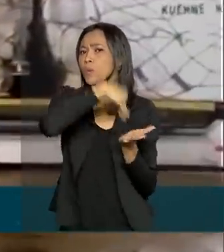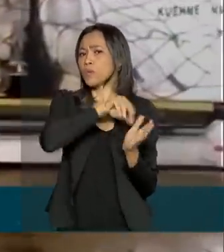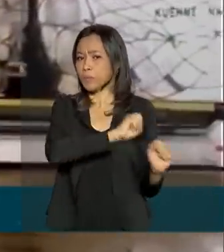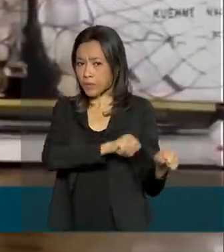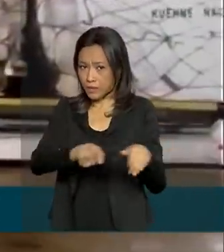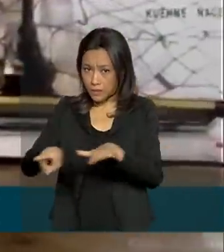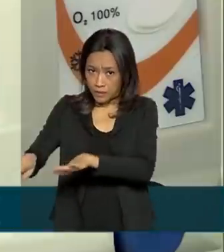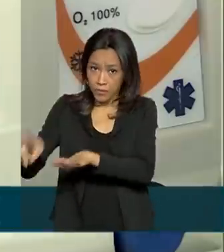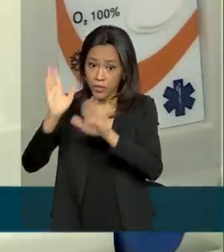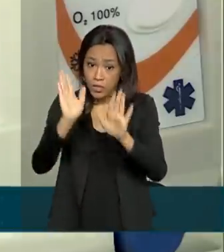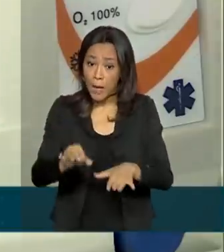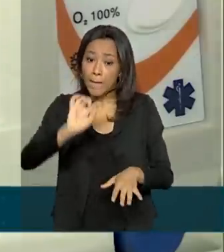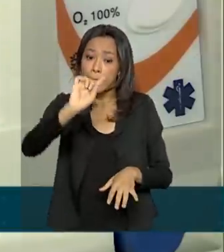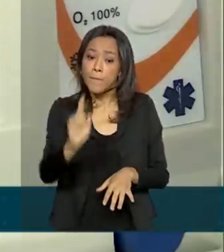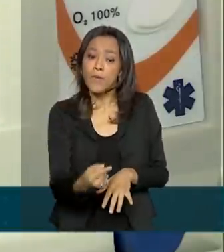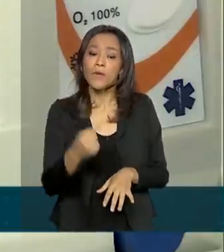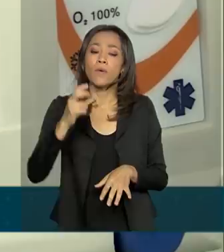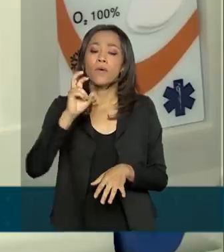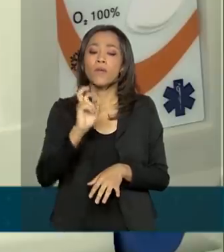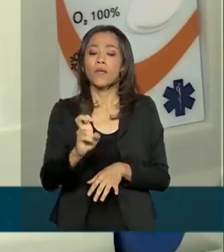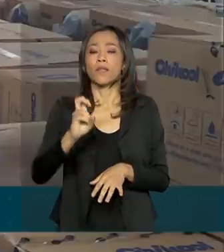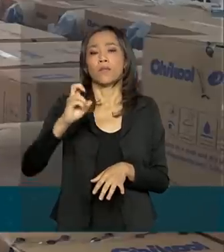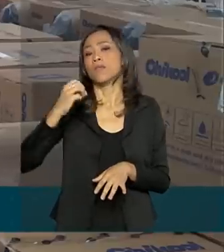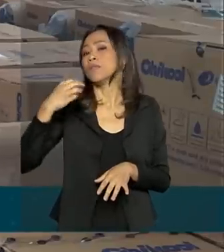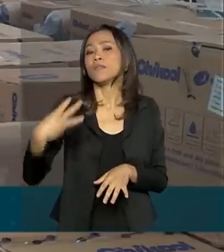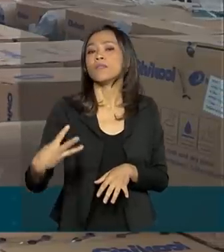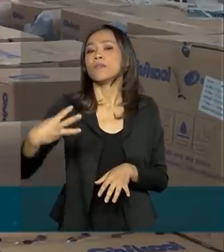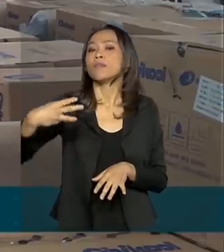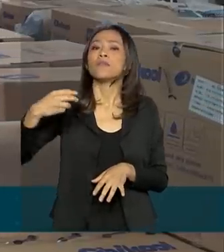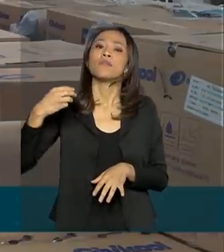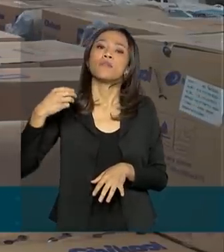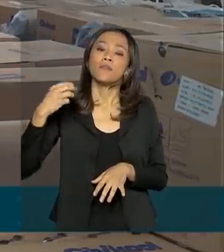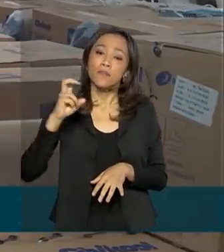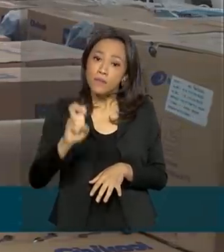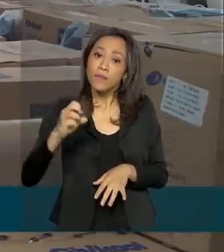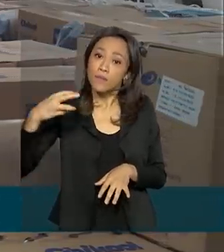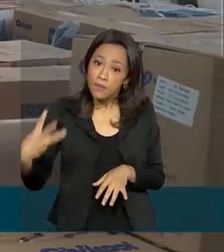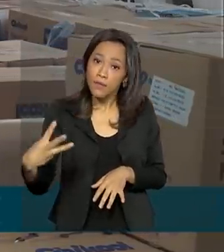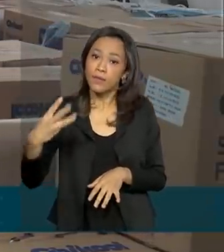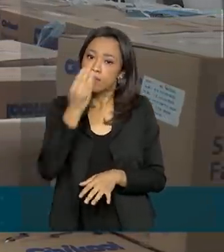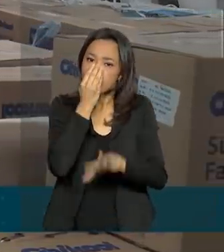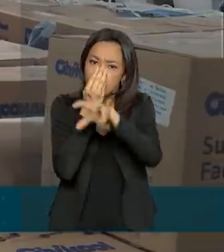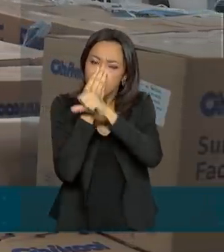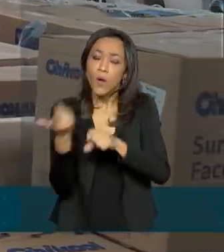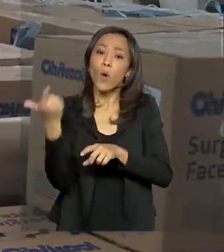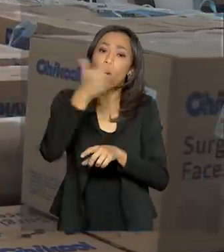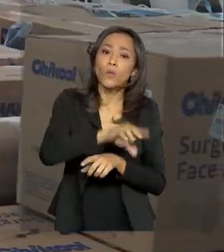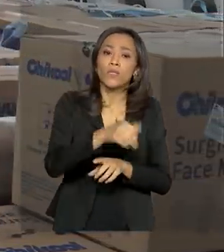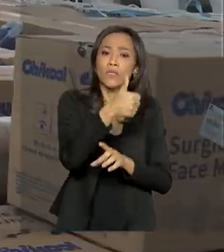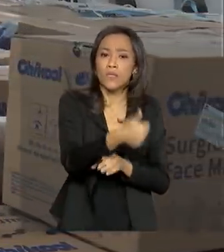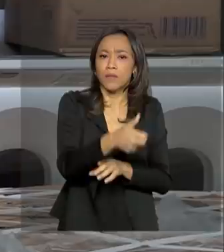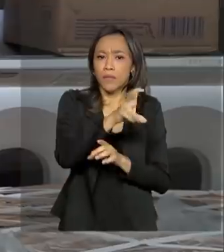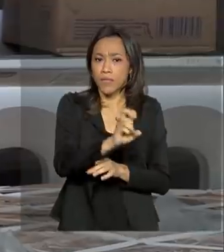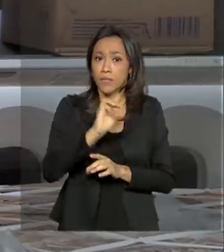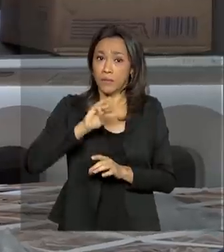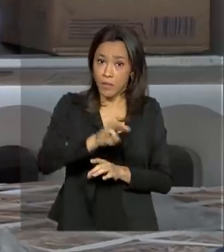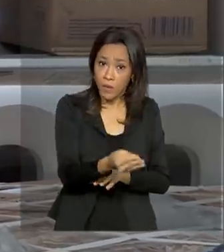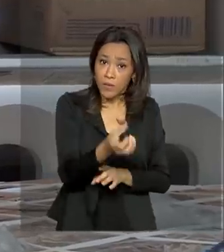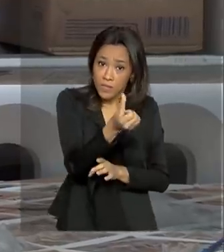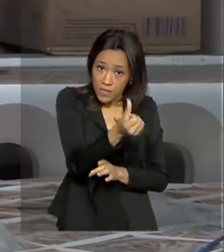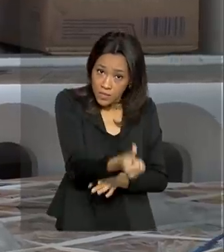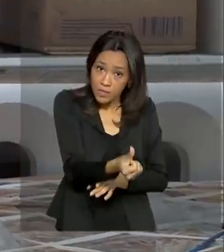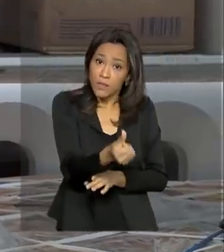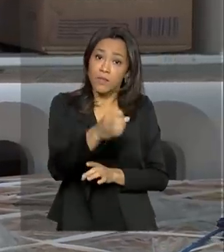entregues 1.553 ventiladores. Outra ação foi a entrega de 115 milhões e 690